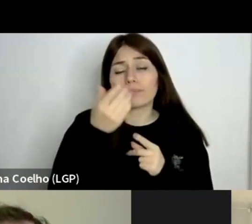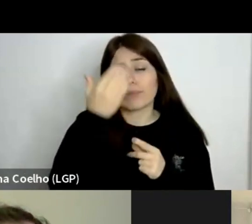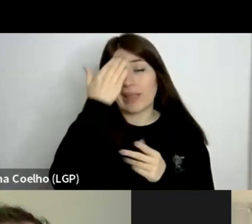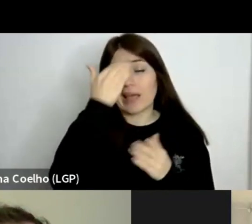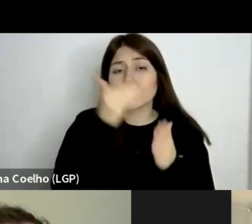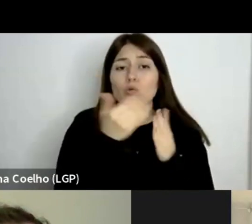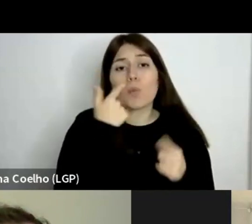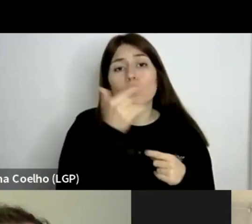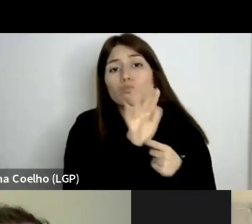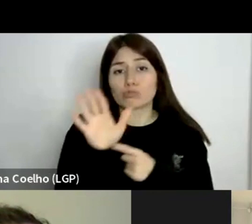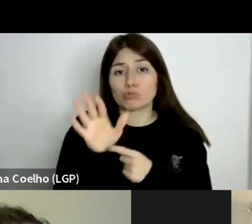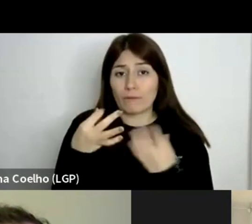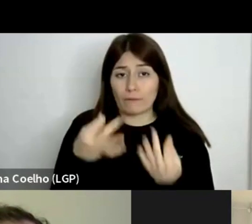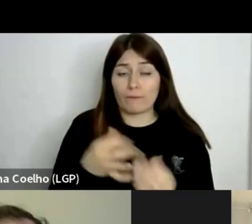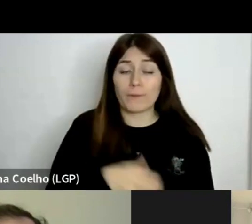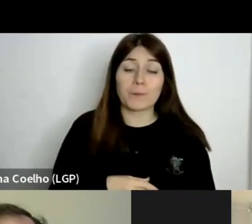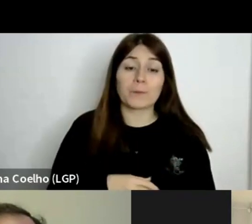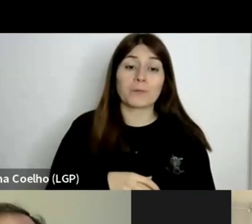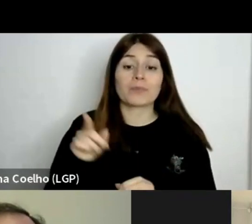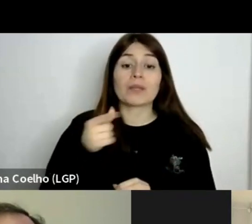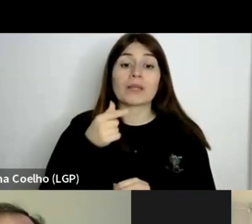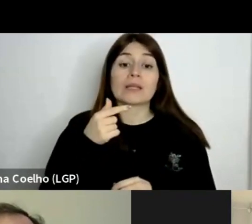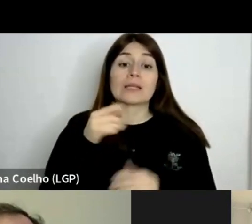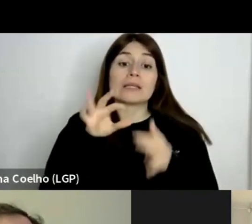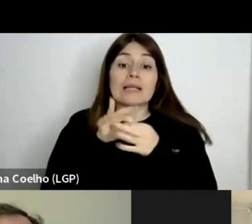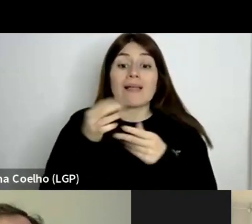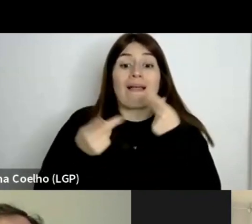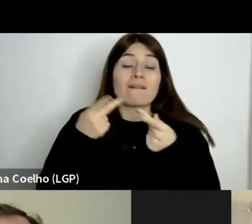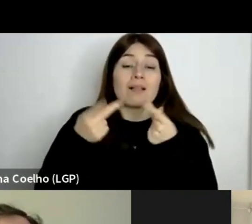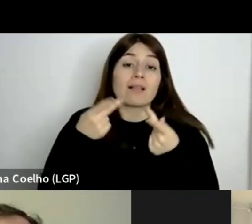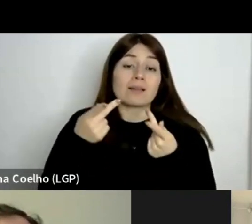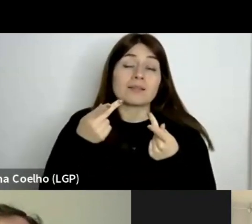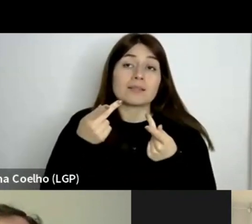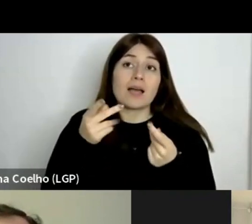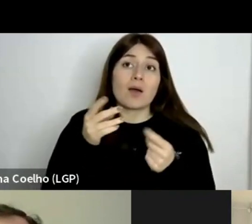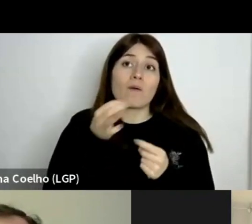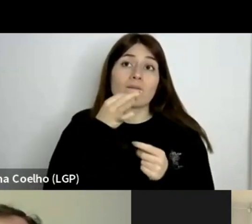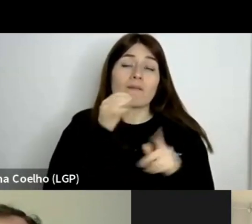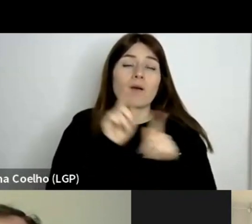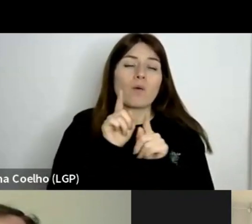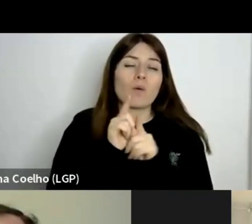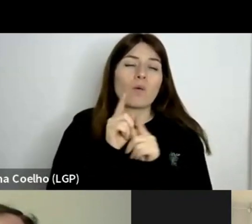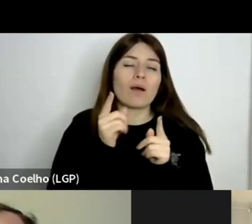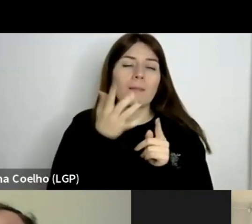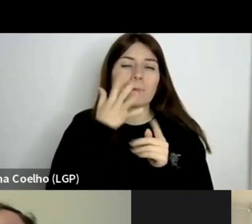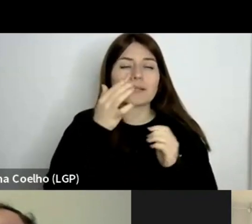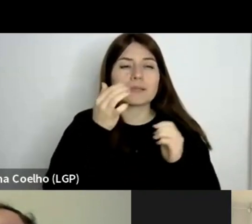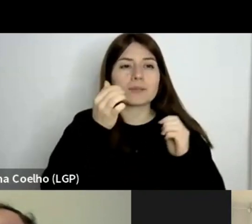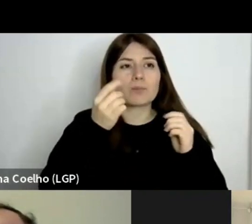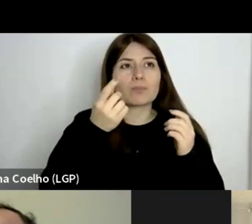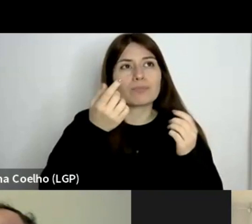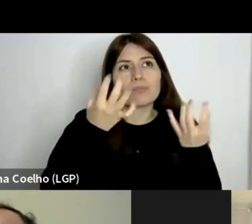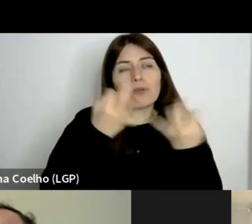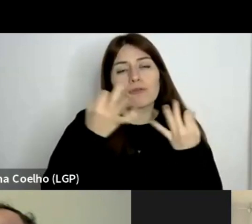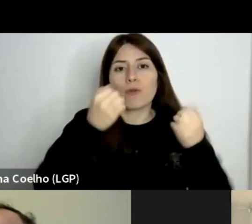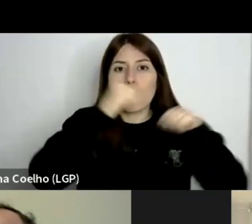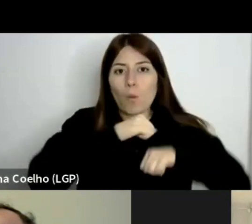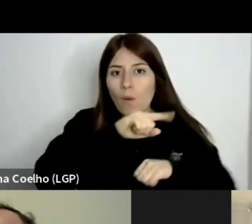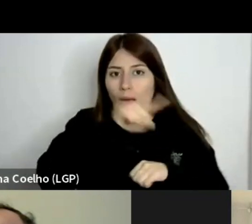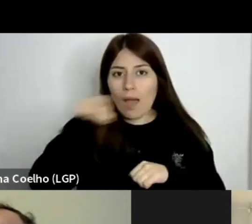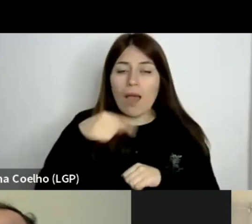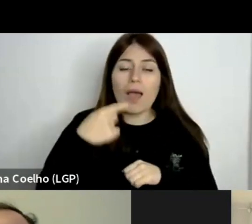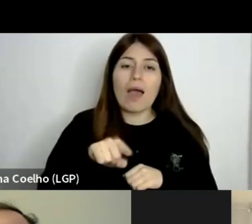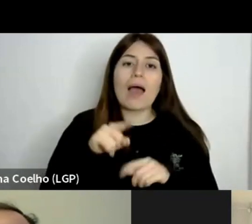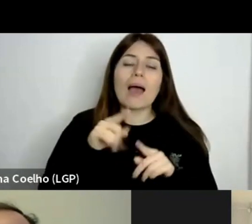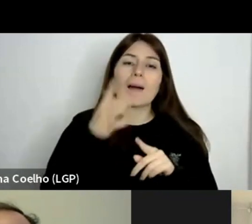no discurso da avaliação, um consenso transideológico. Estaríamos hoje, num período, que já não é de agora, que já vem de